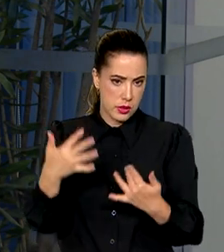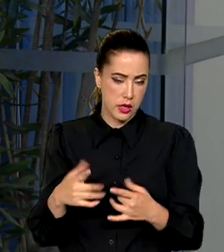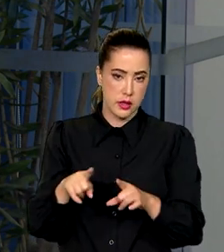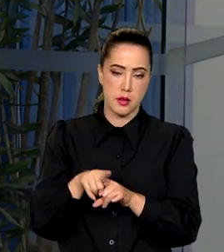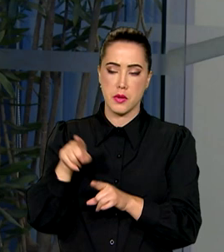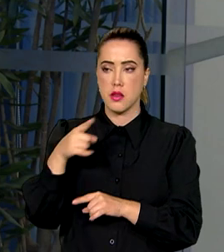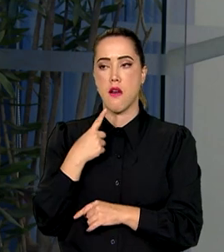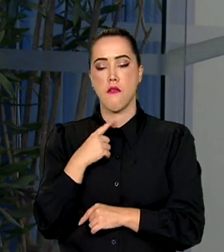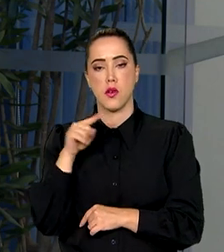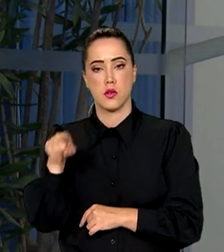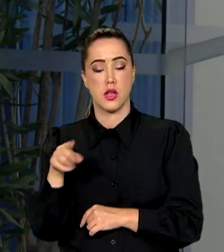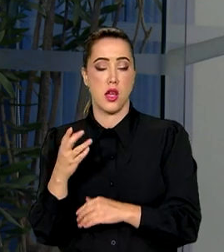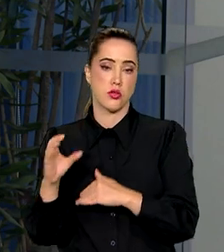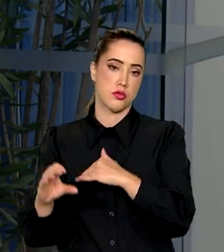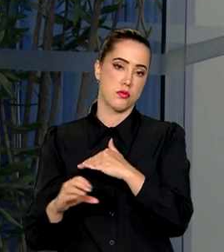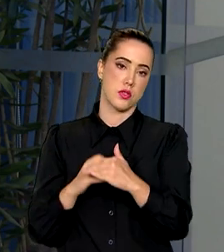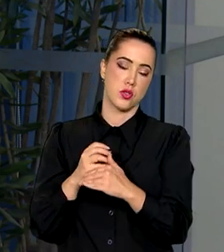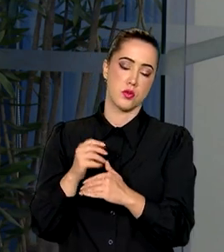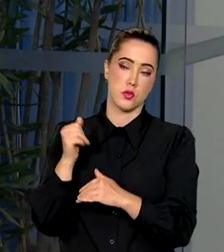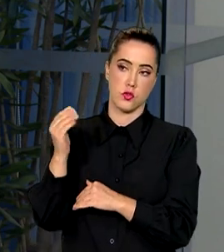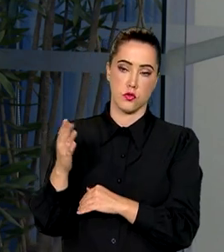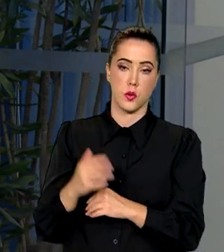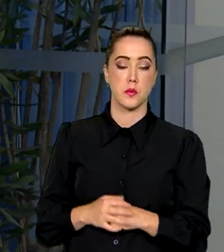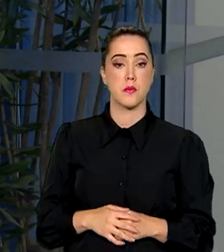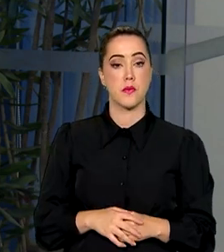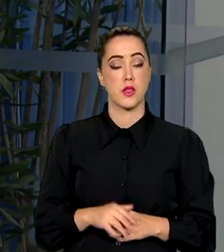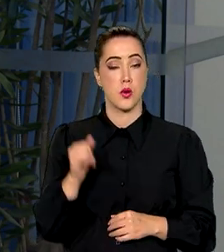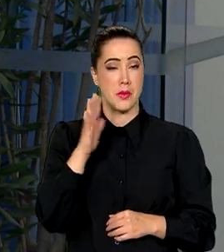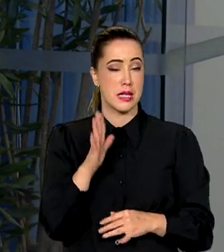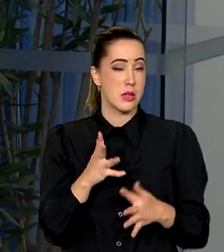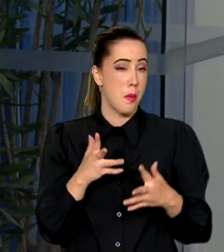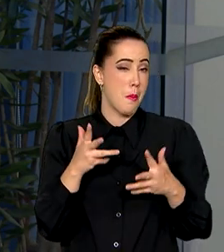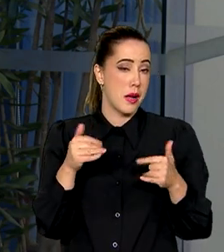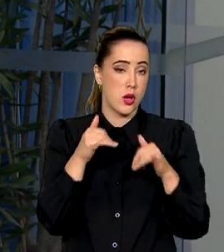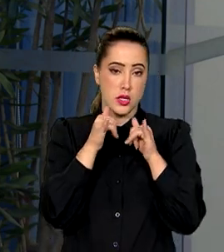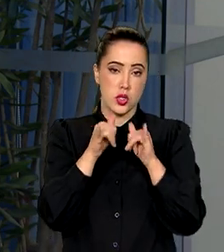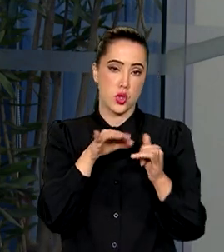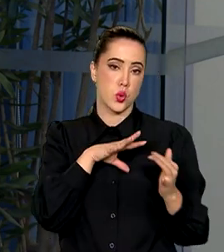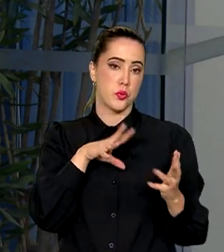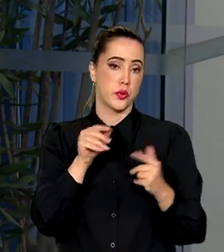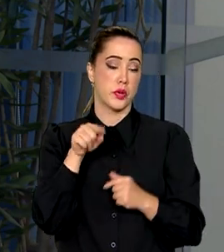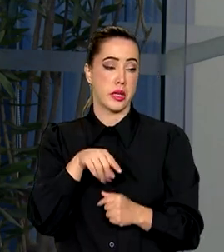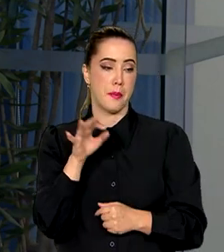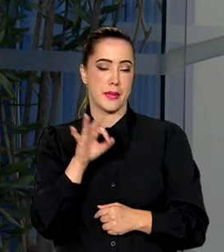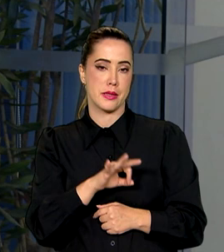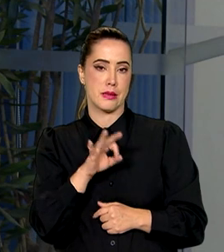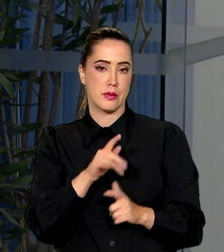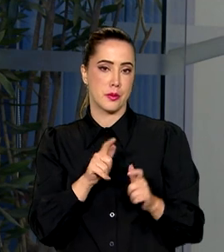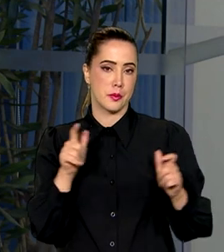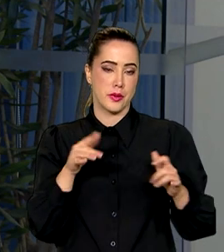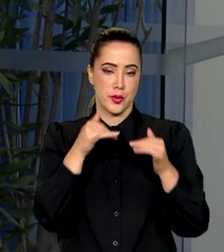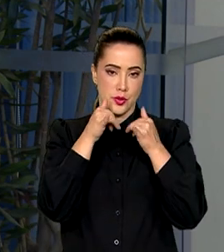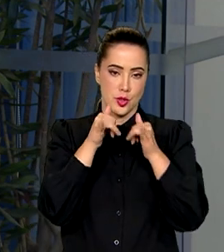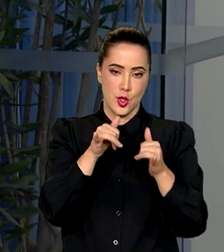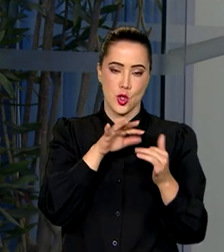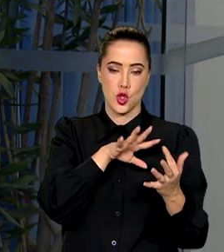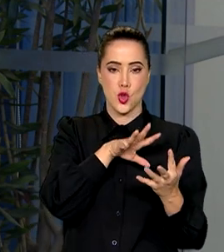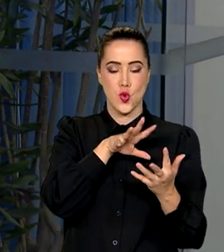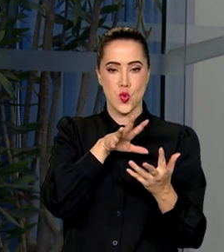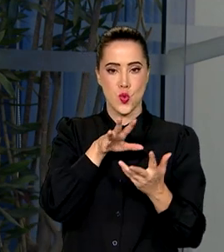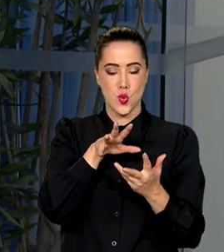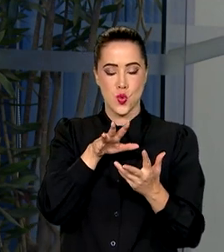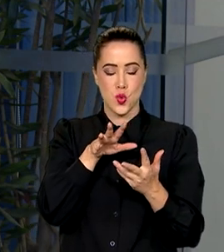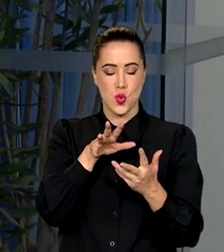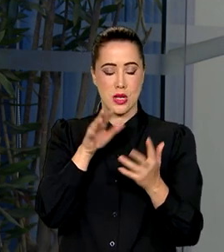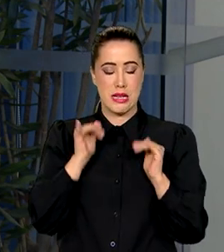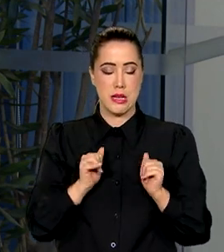estrangeiros. O ministro destacou que o Brasil tem a melhor matriz energética do mundo, aqui tem um percentual maior de energia limpa e destacou também